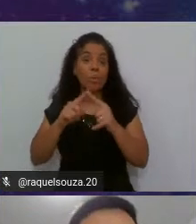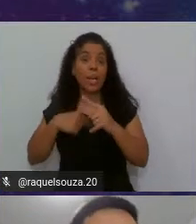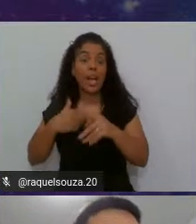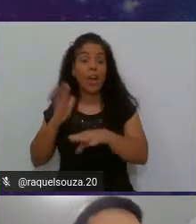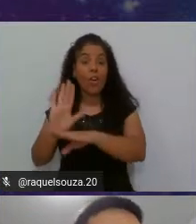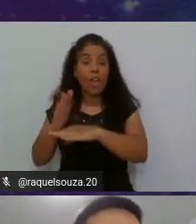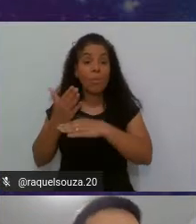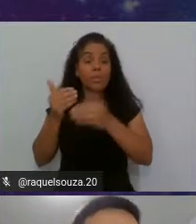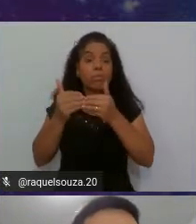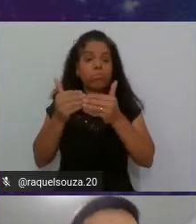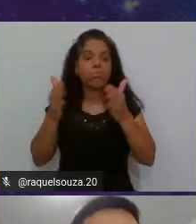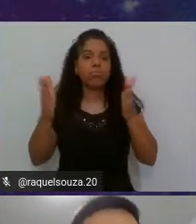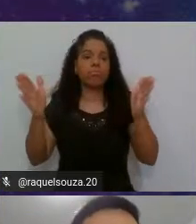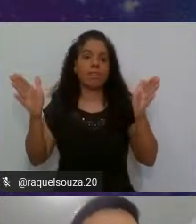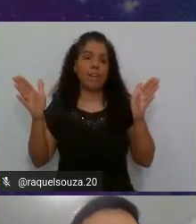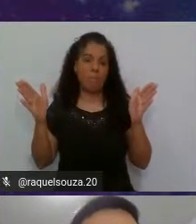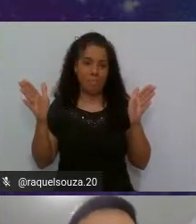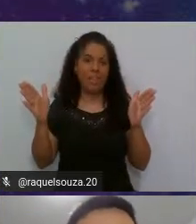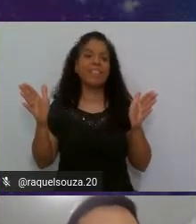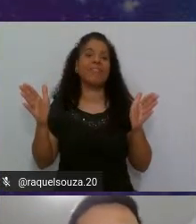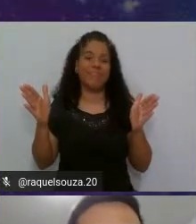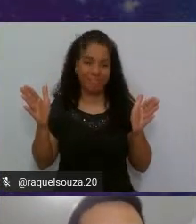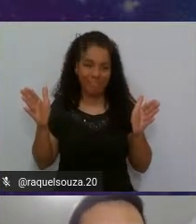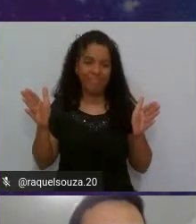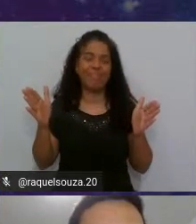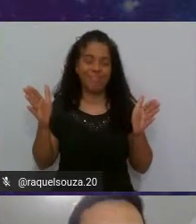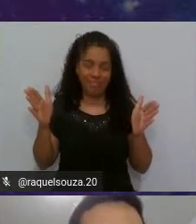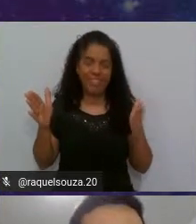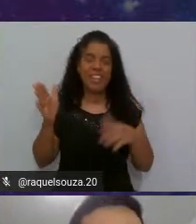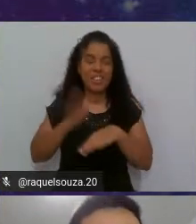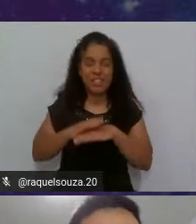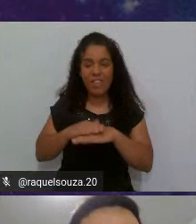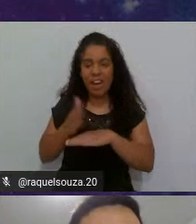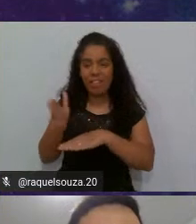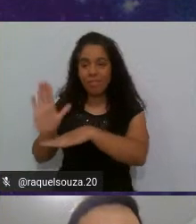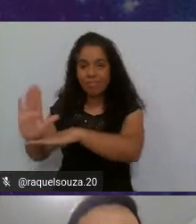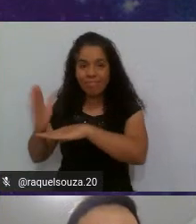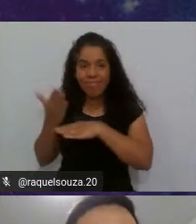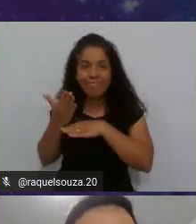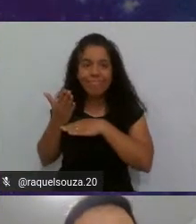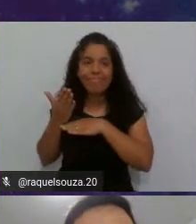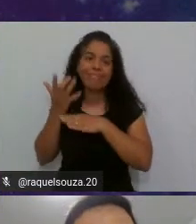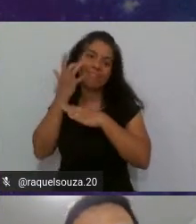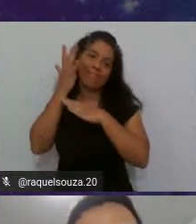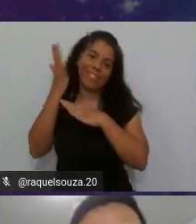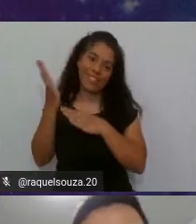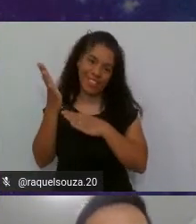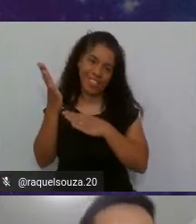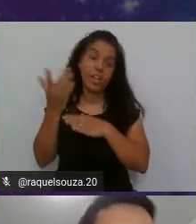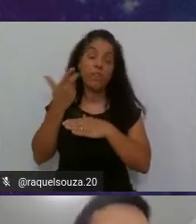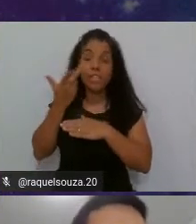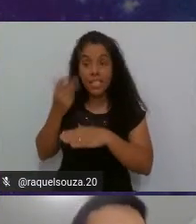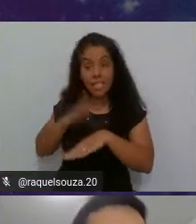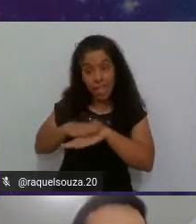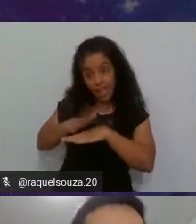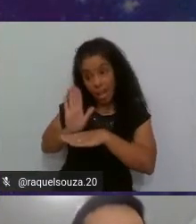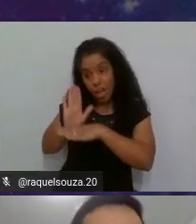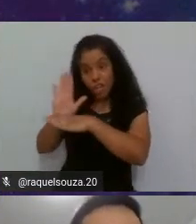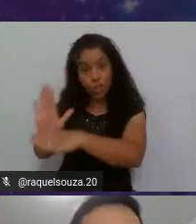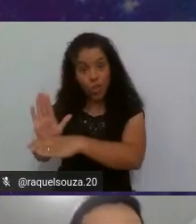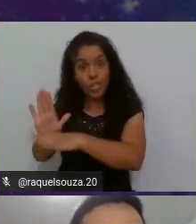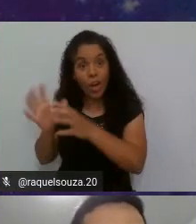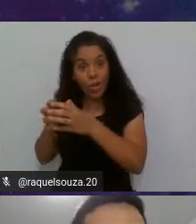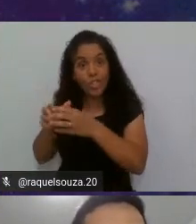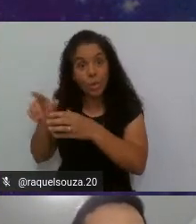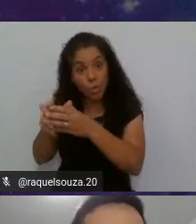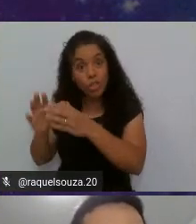mais ampla, vai ser mais... vai partir dos dois lados. Então, você vai poder ajudar o time, o time vai poder ajudar você.